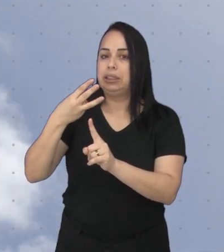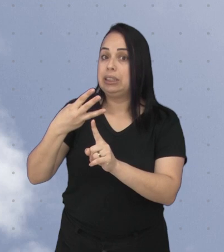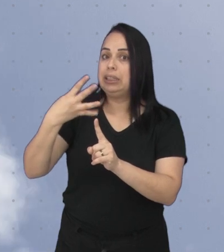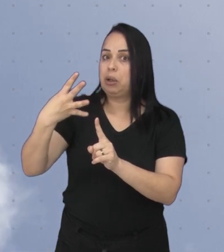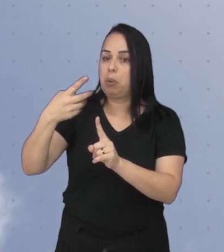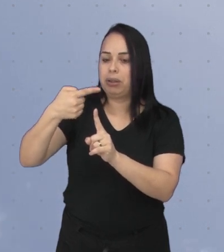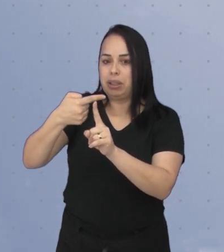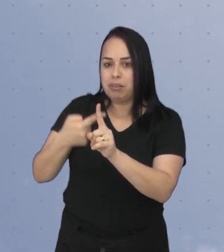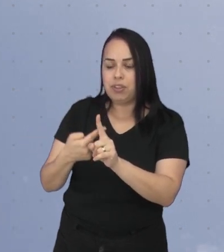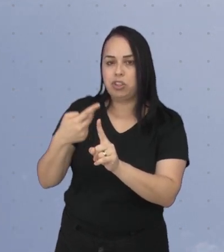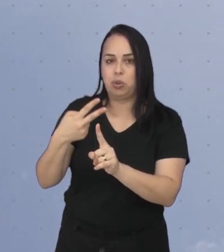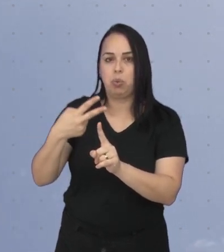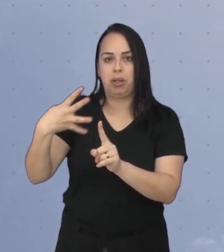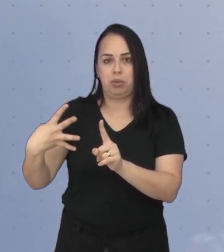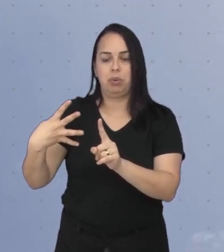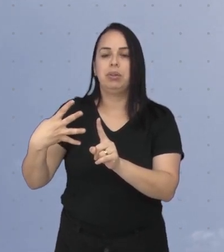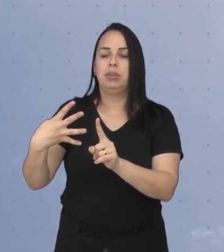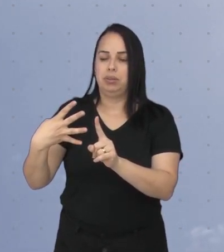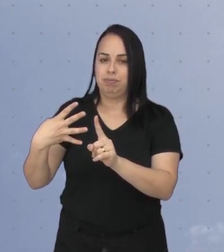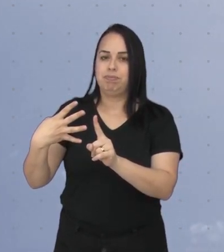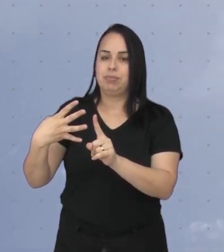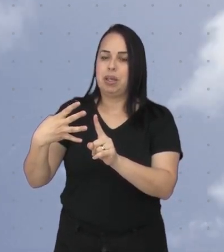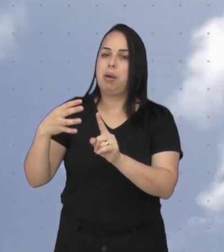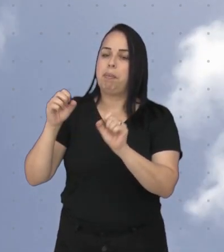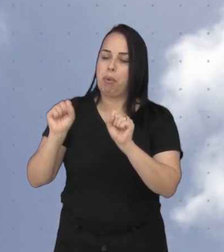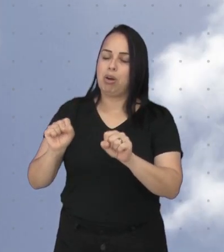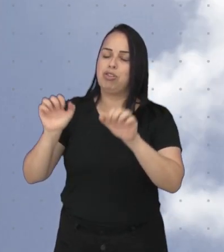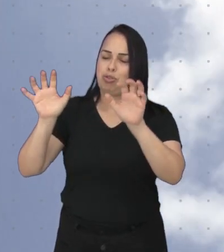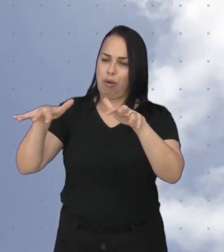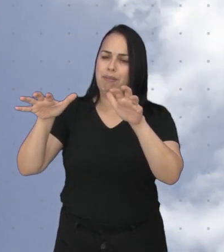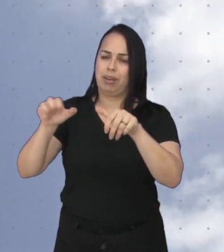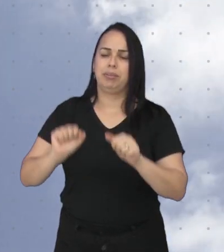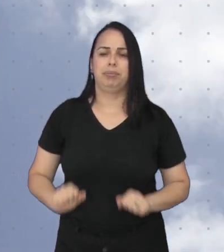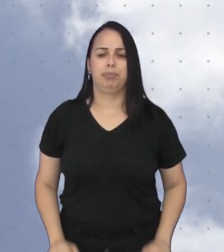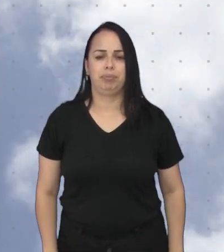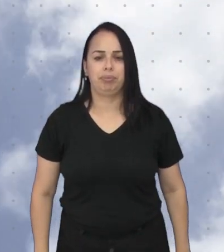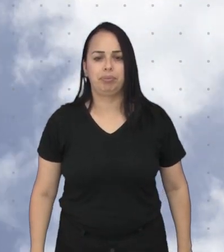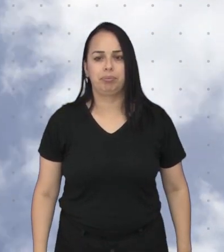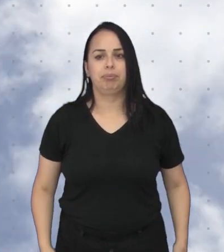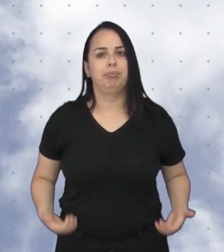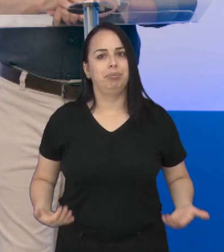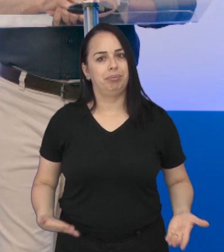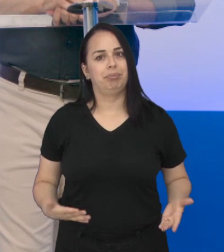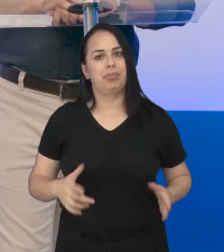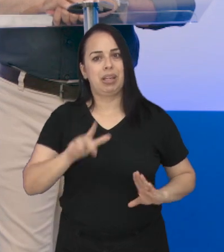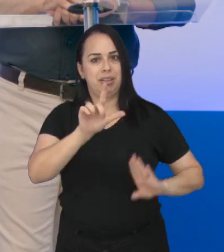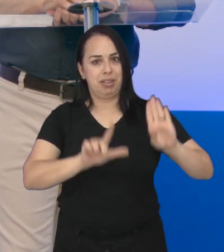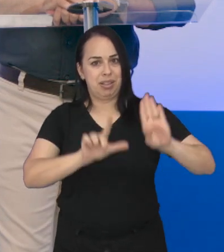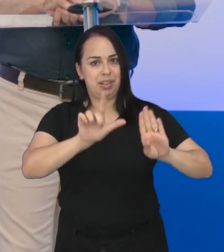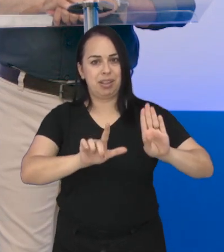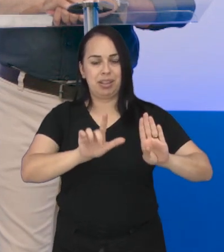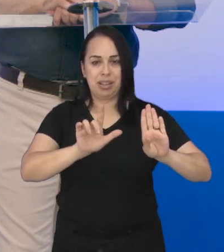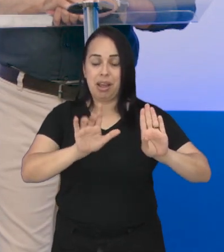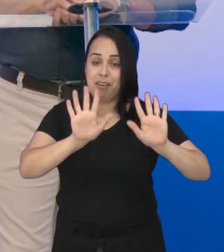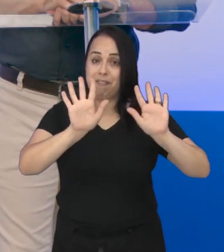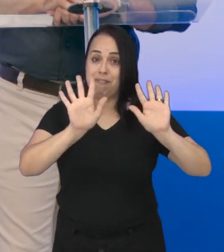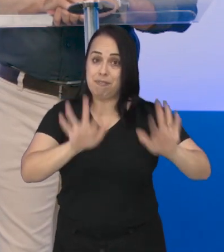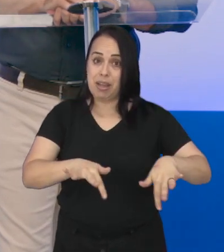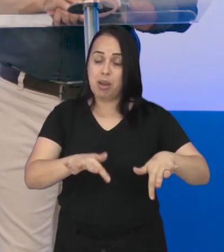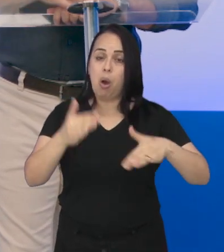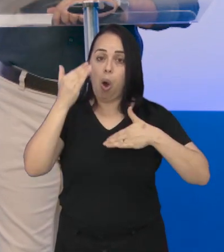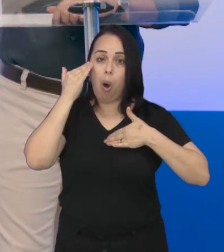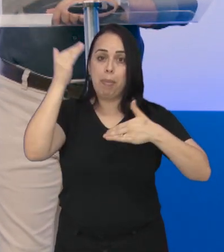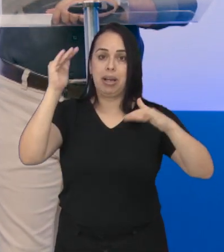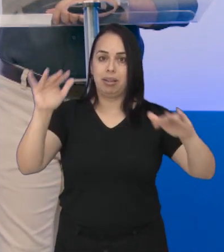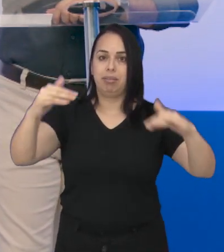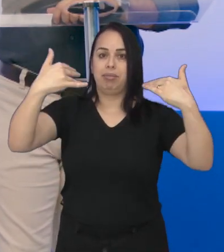graus e a mínima esperada é de 24 com uma pequena chance de chuva. Pessoal, este foi o boletim desta terça